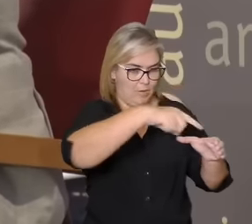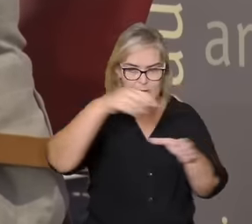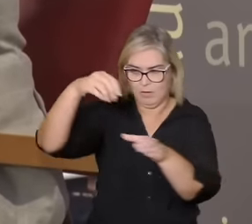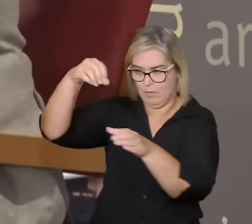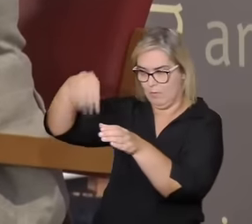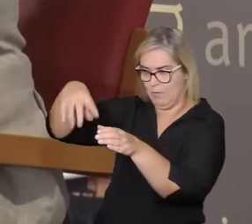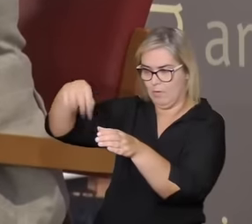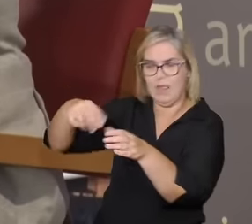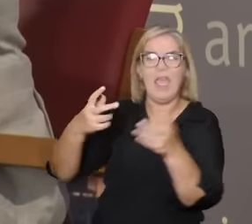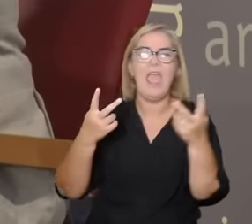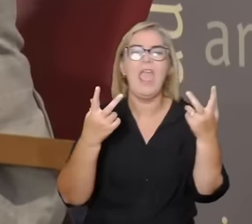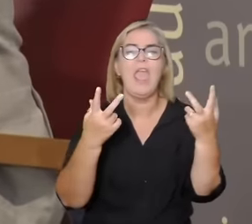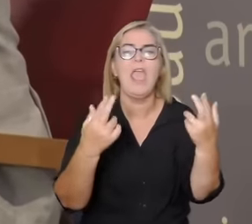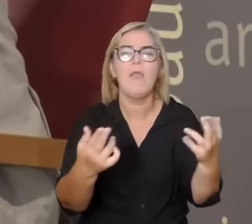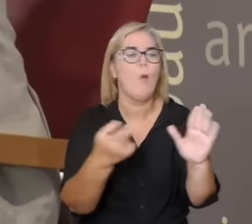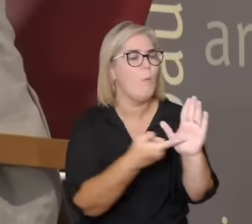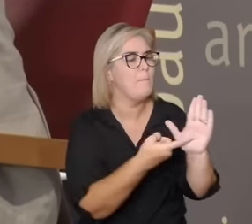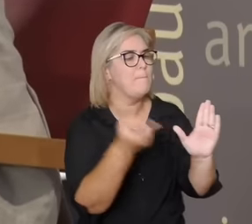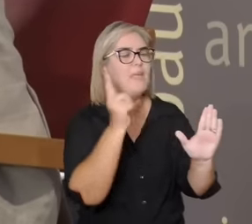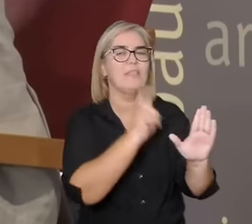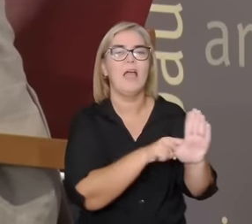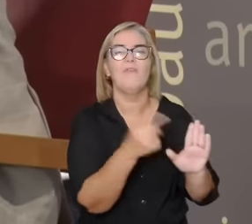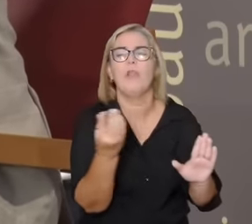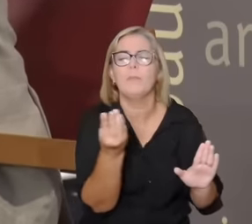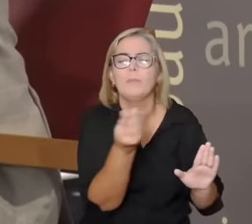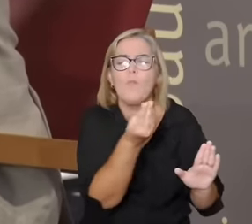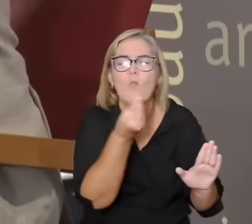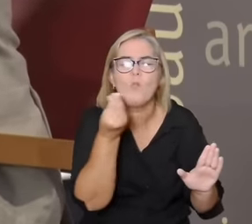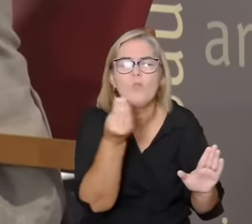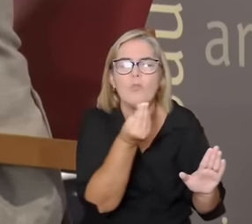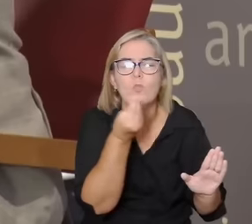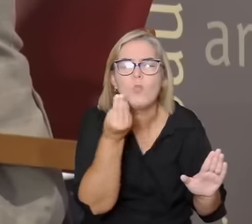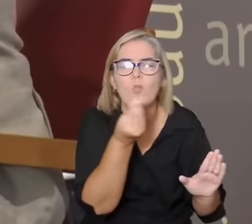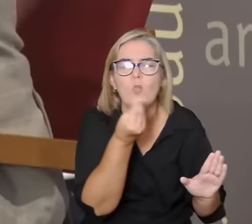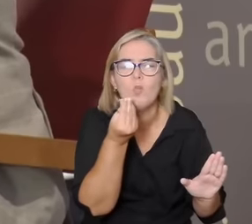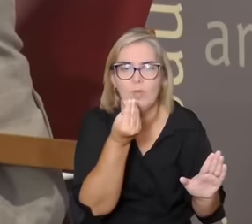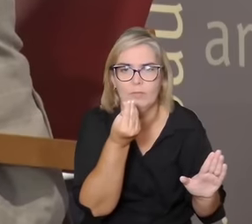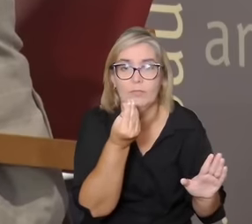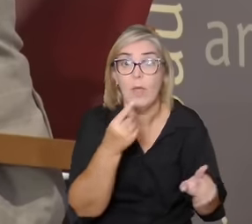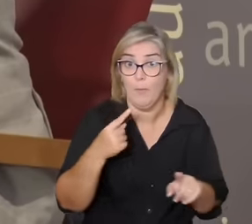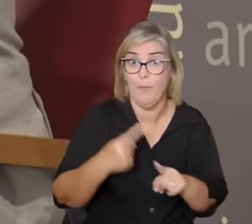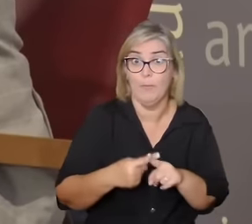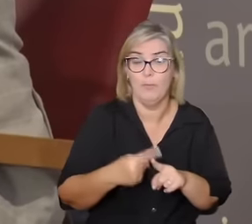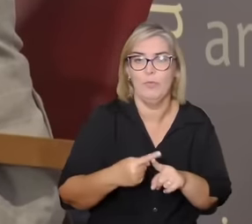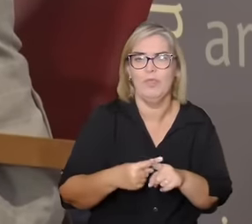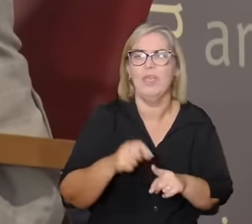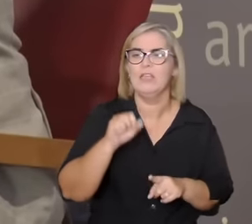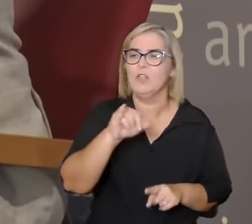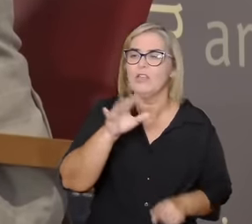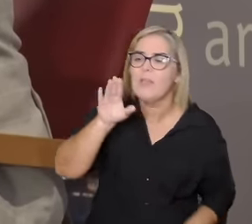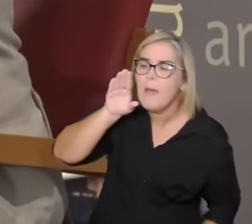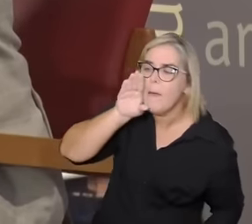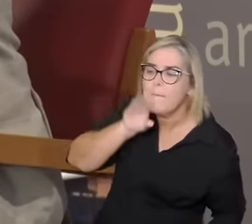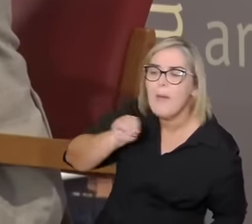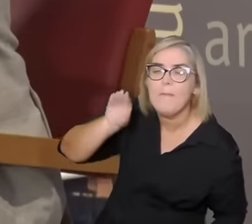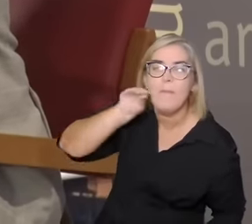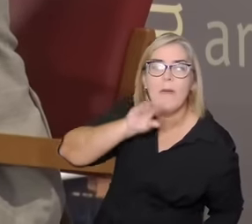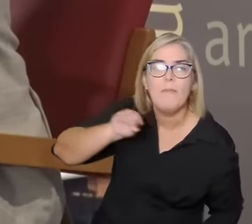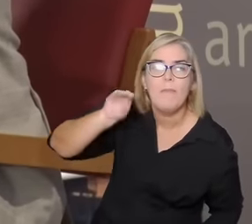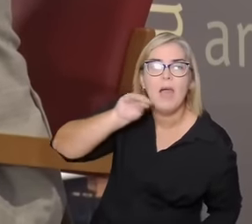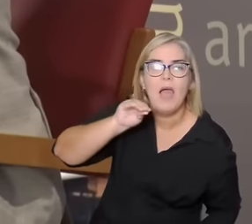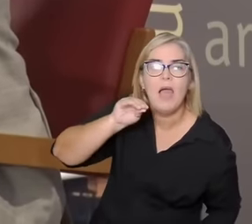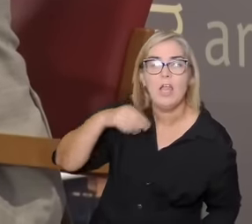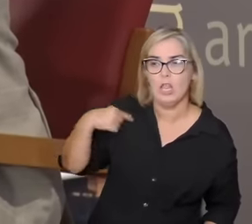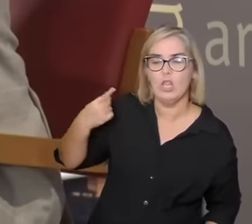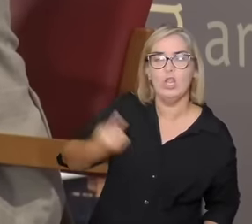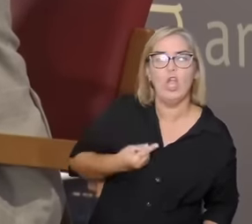a paladar tem um duplo sentido é com a língua que a gente representa e diz o mundo mas é com